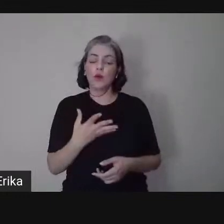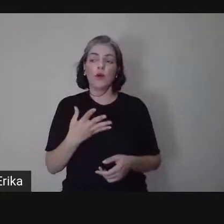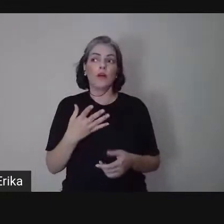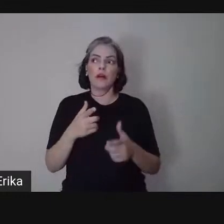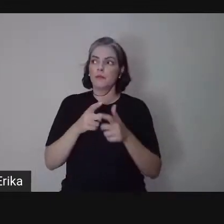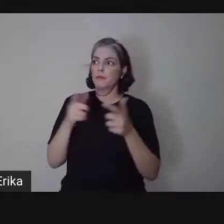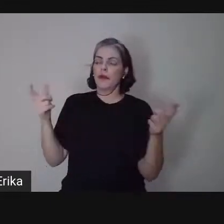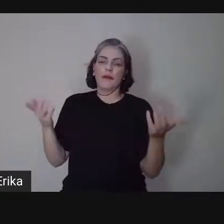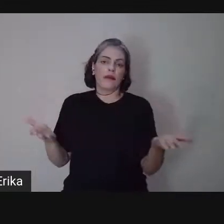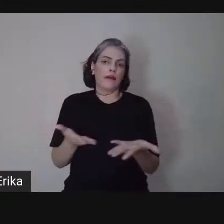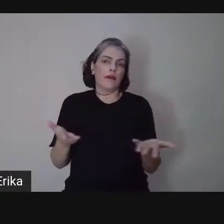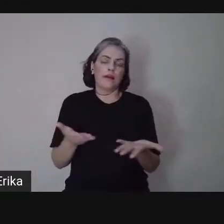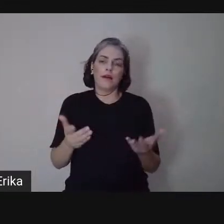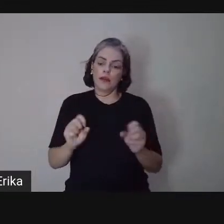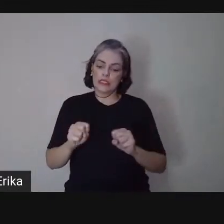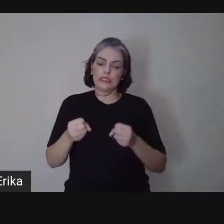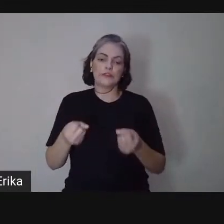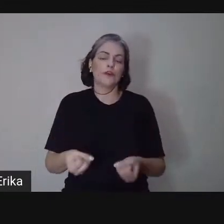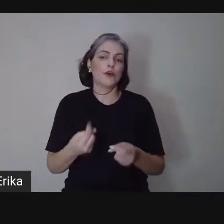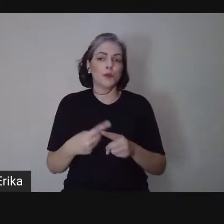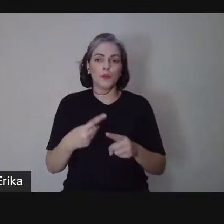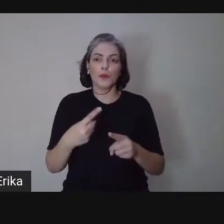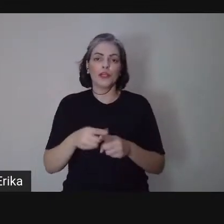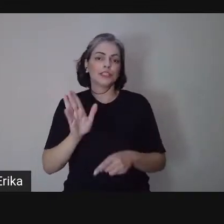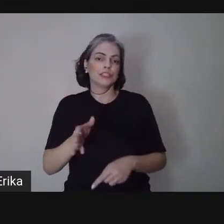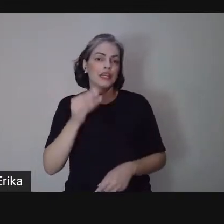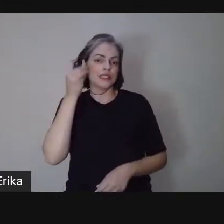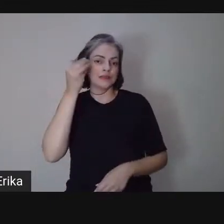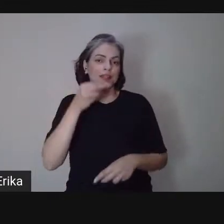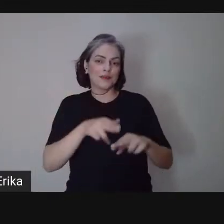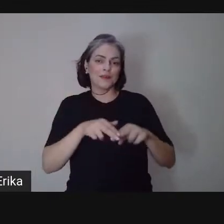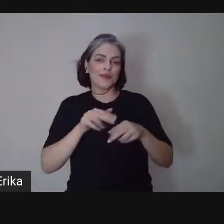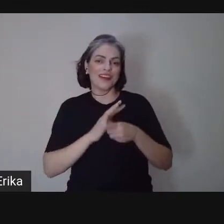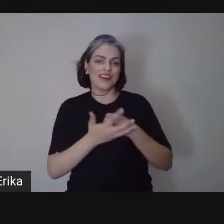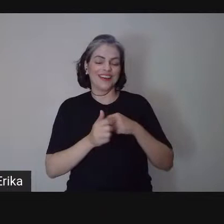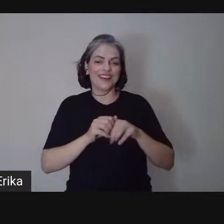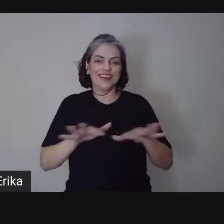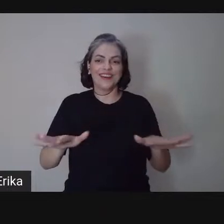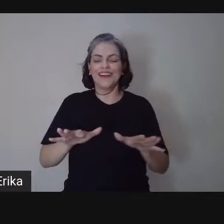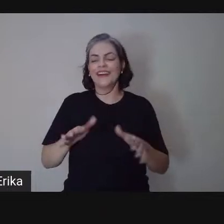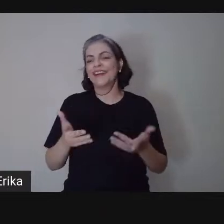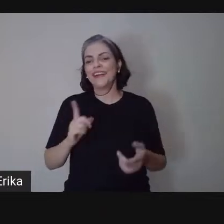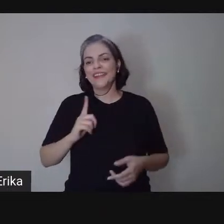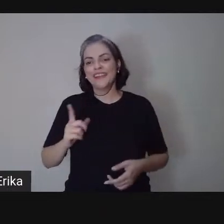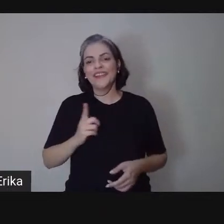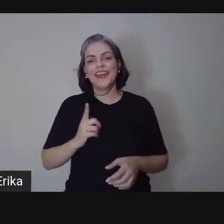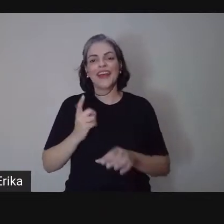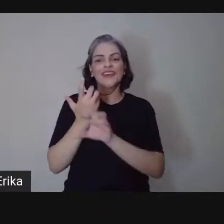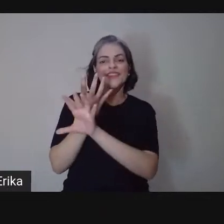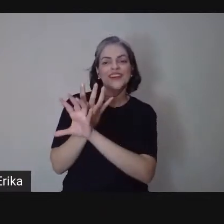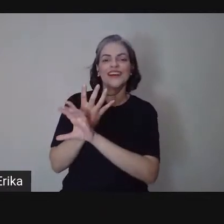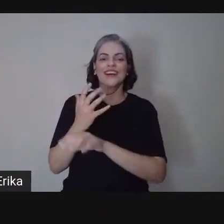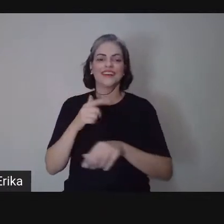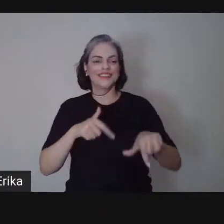se deparar com uma live, com uma web conferência, com um trabalho online,